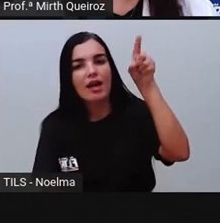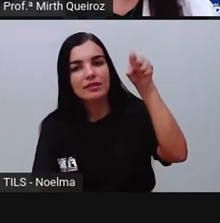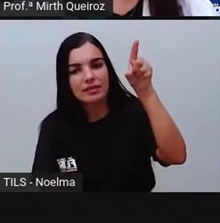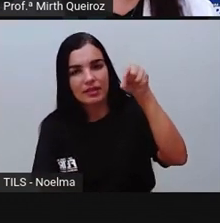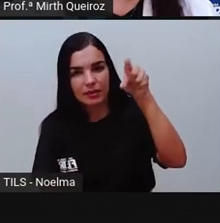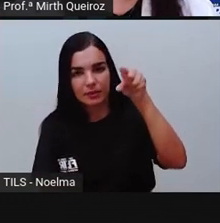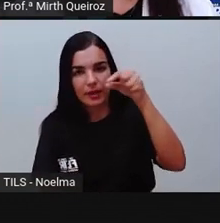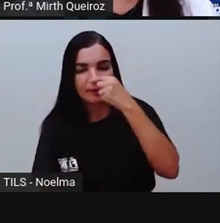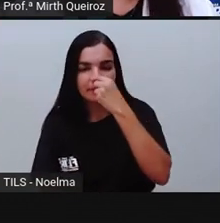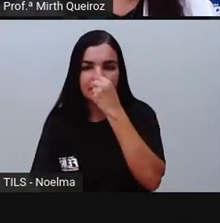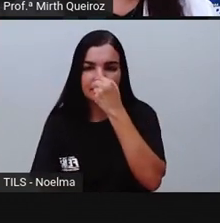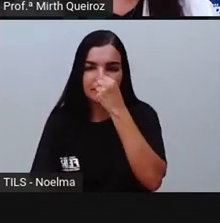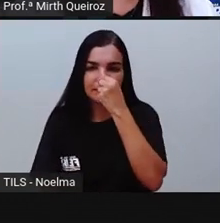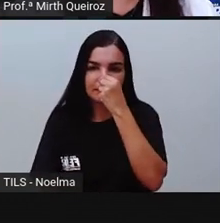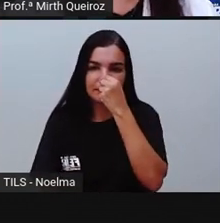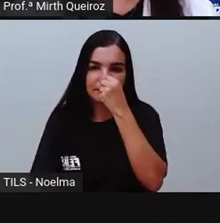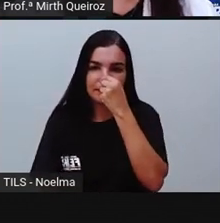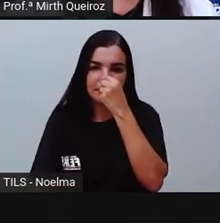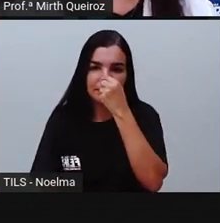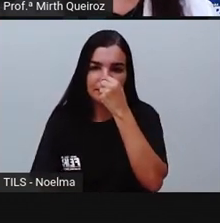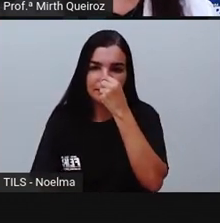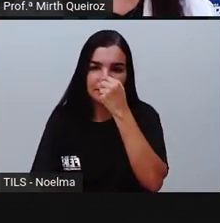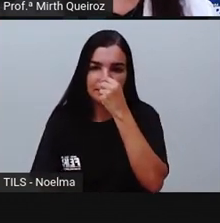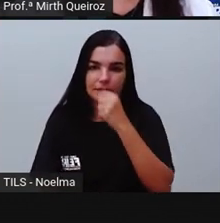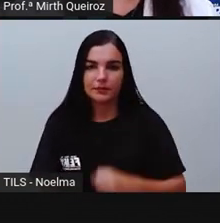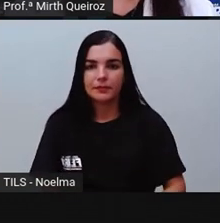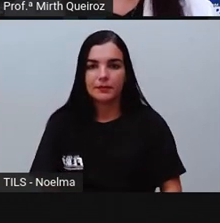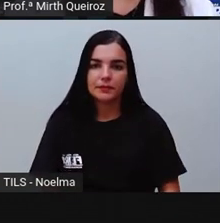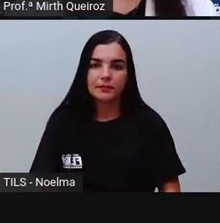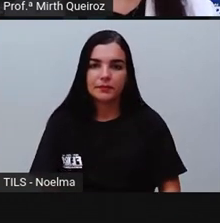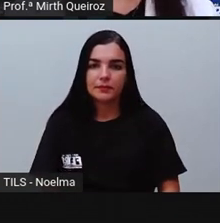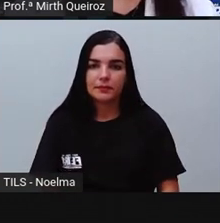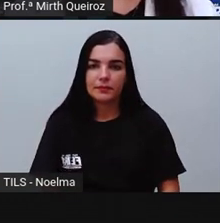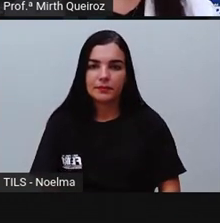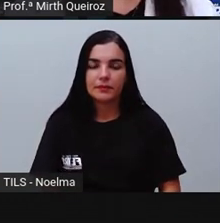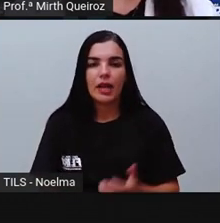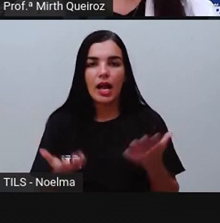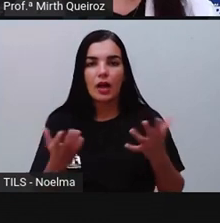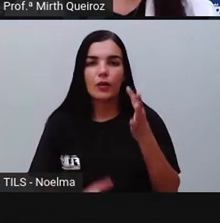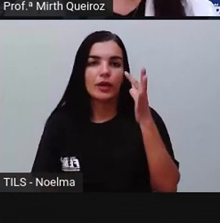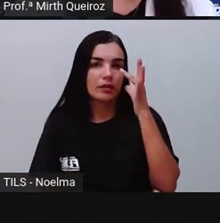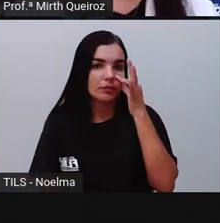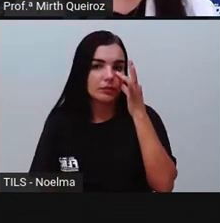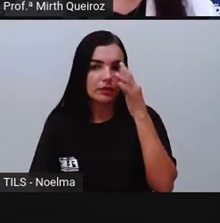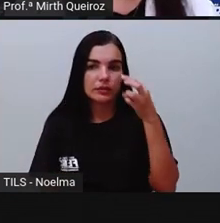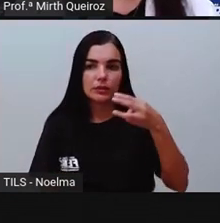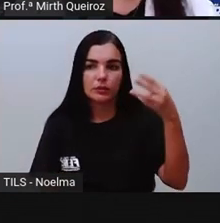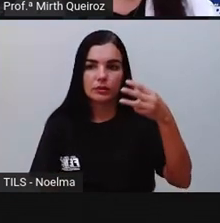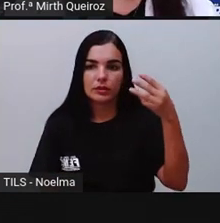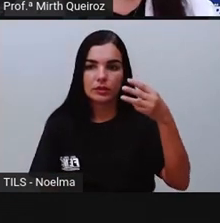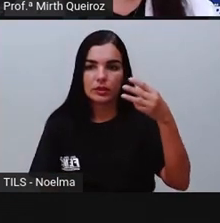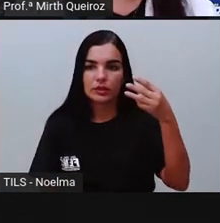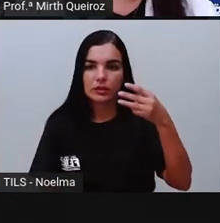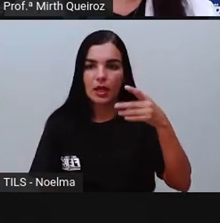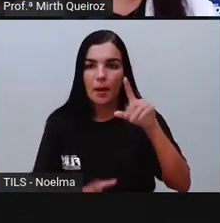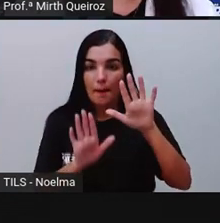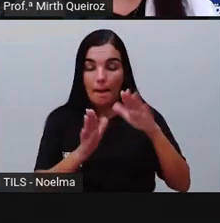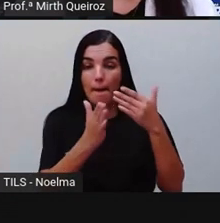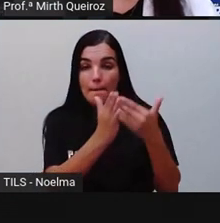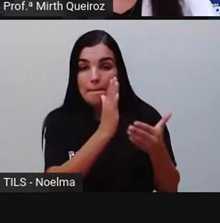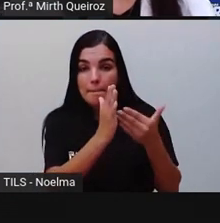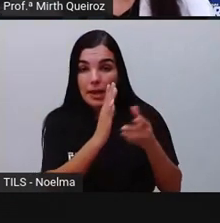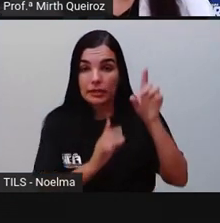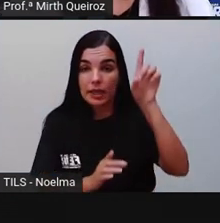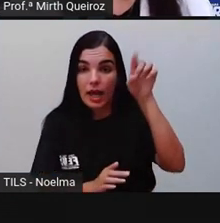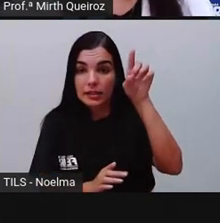Receber acento gráfico. Observação 3. Perdem um acento gráfico